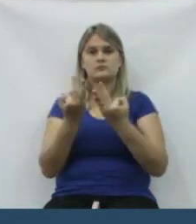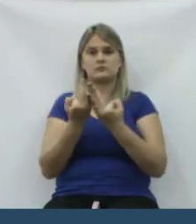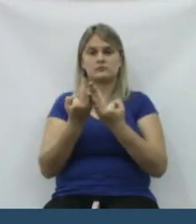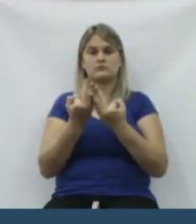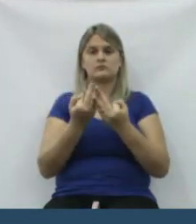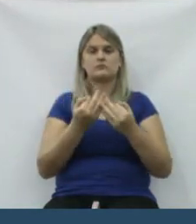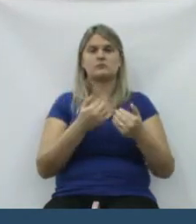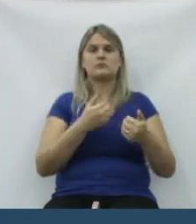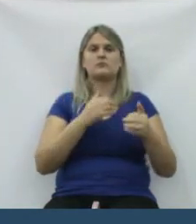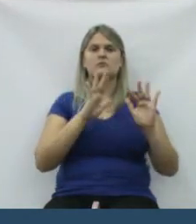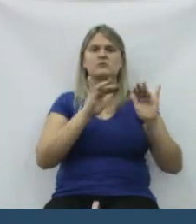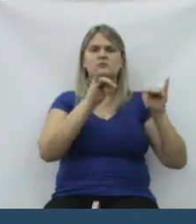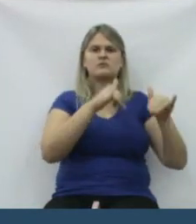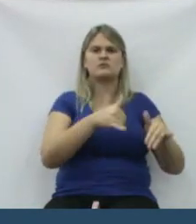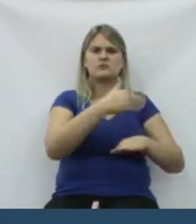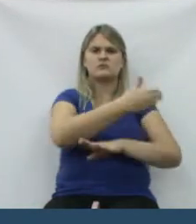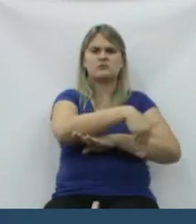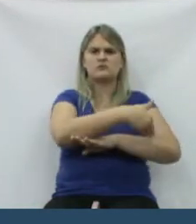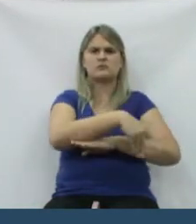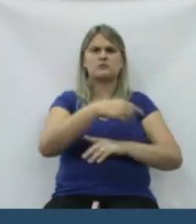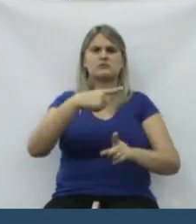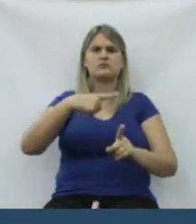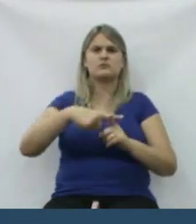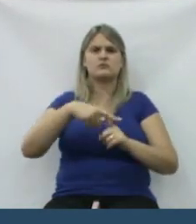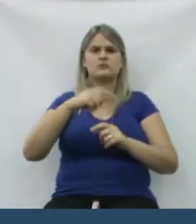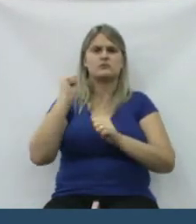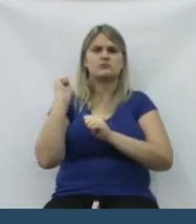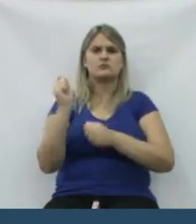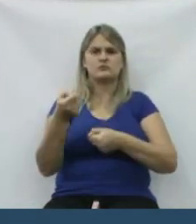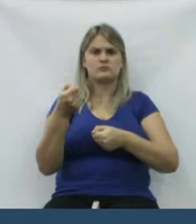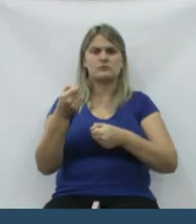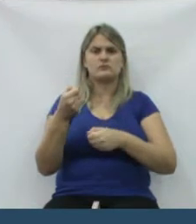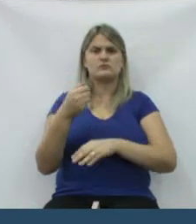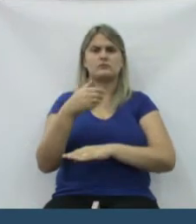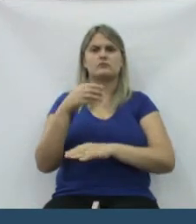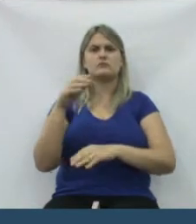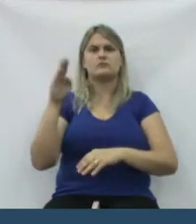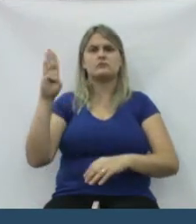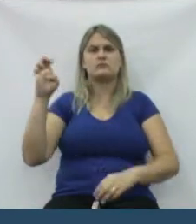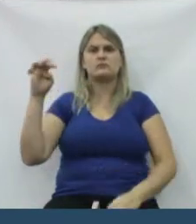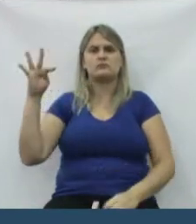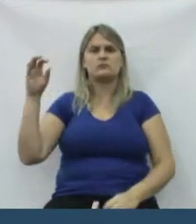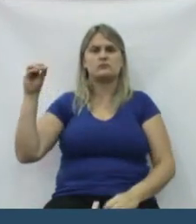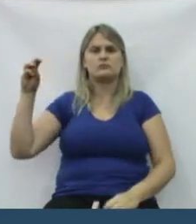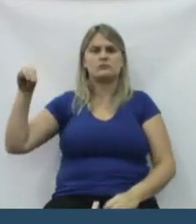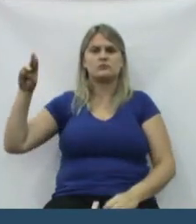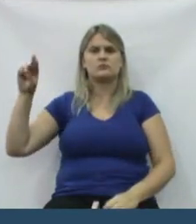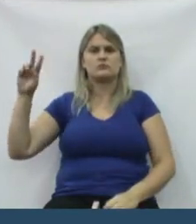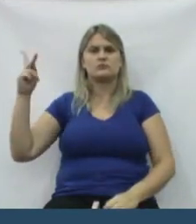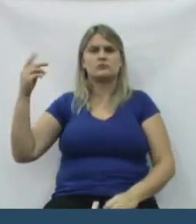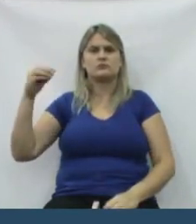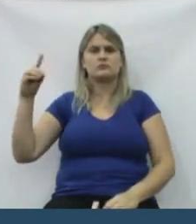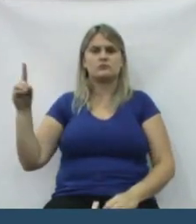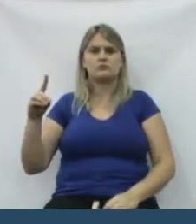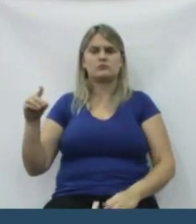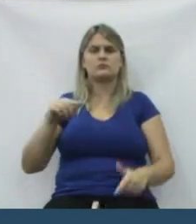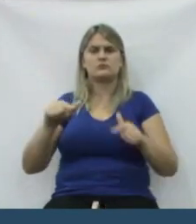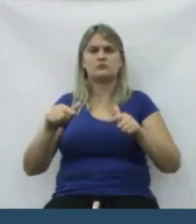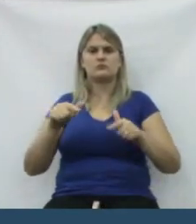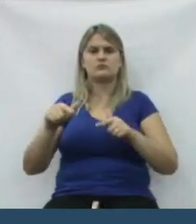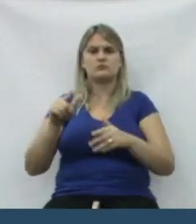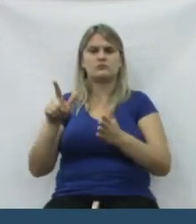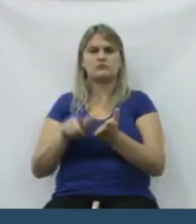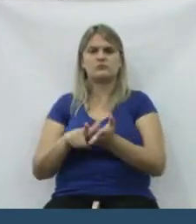ali do final da Cruz Machado, na Bento Menores da Rocha, onde tinha pessoal que catava